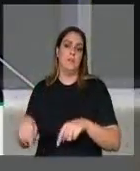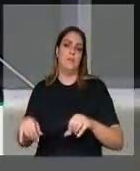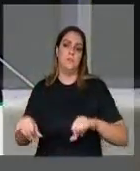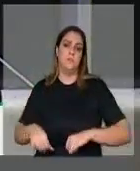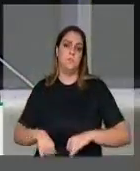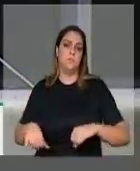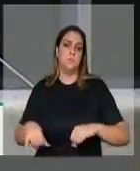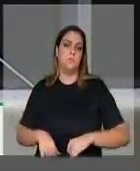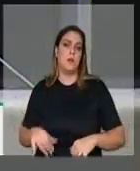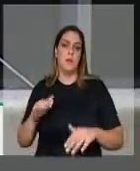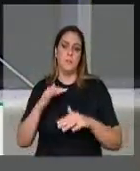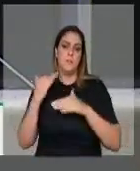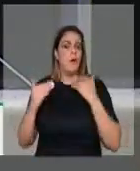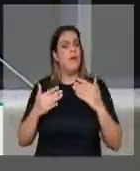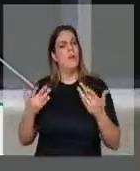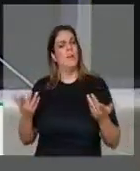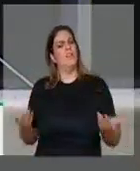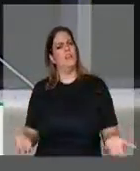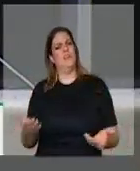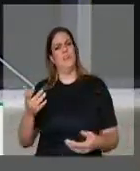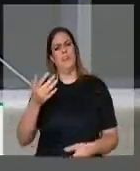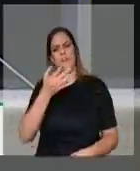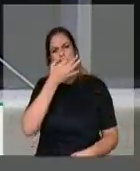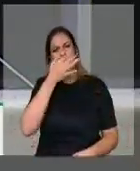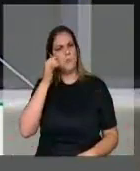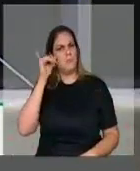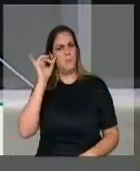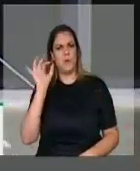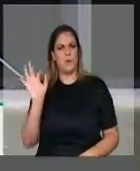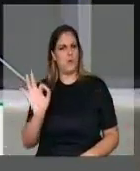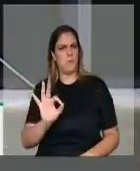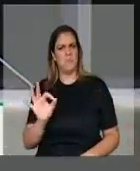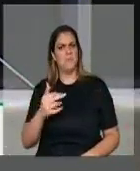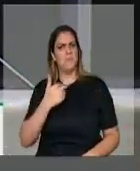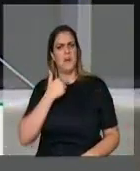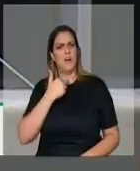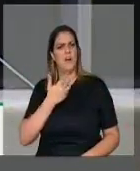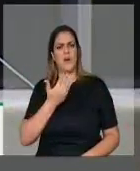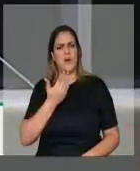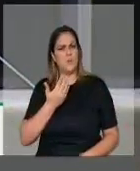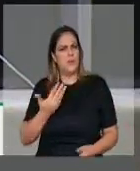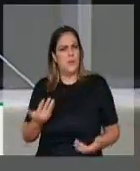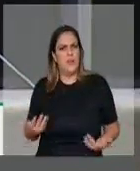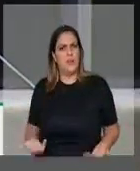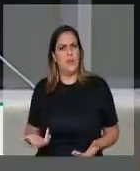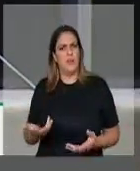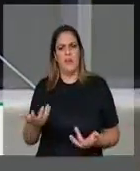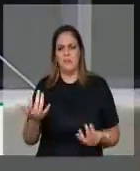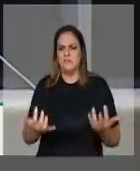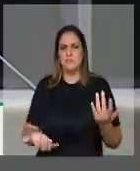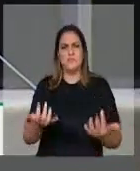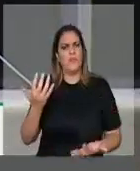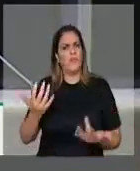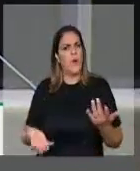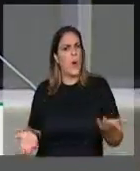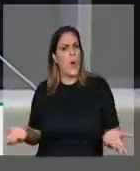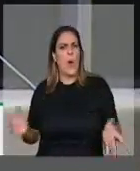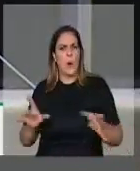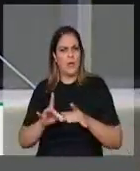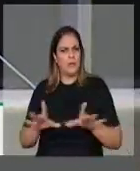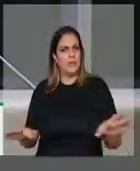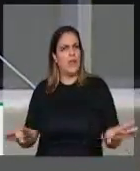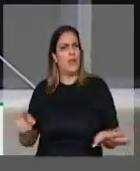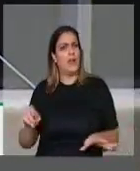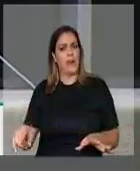essa é a verdade. O gado não pode comer, está pegando fogo os nossos cerrados, e isso vai só trazer grandes